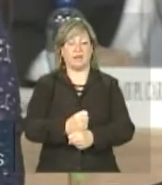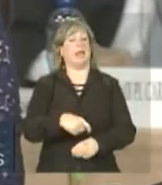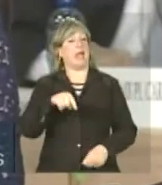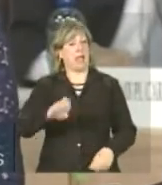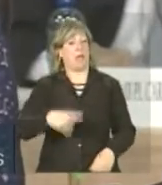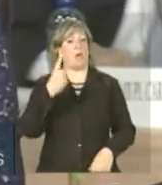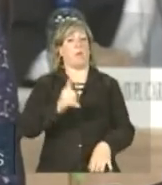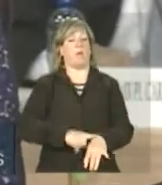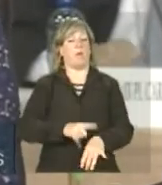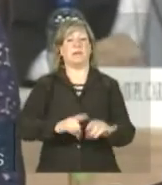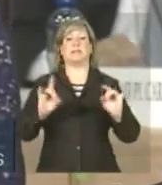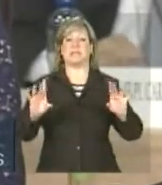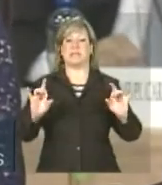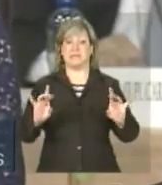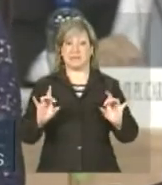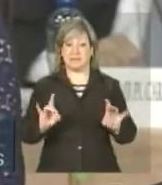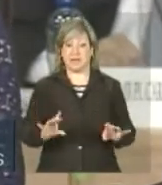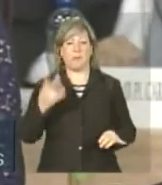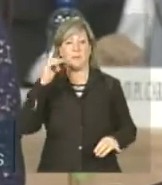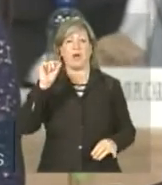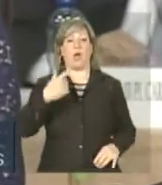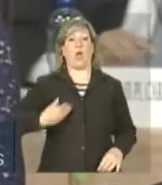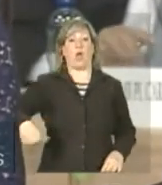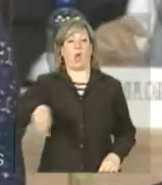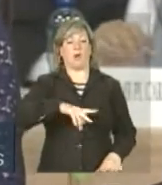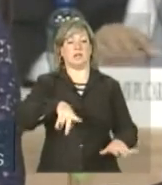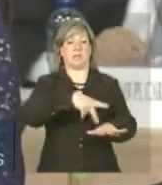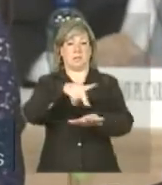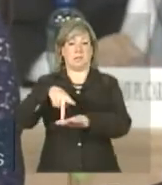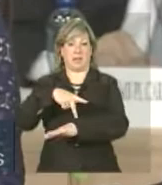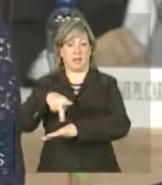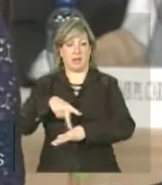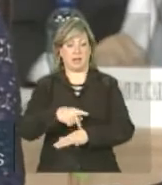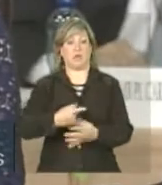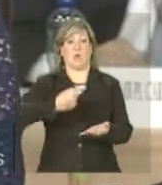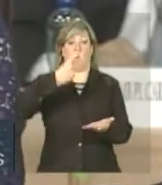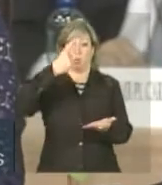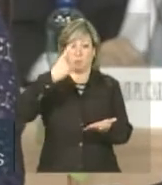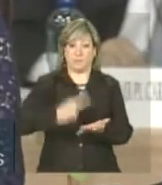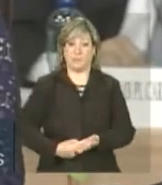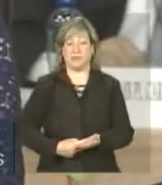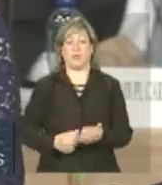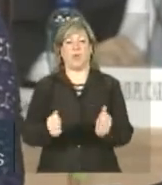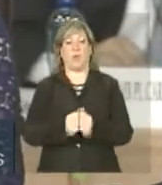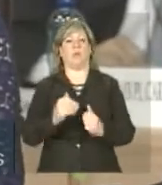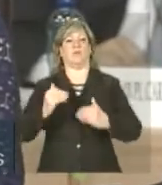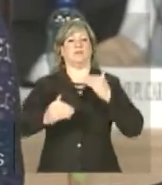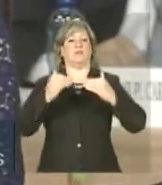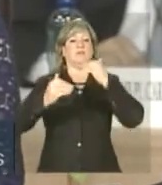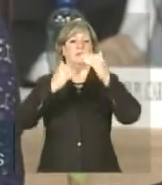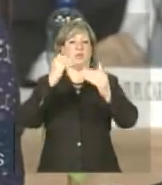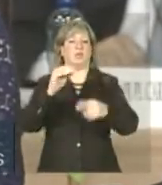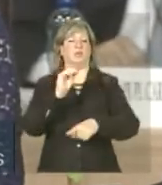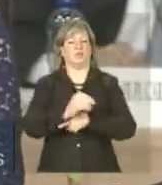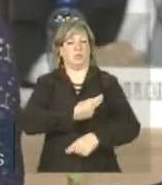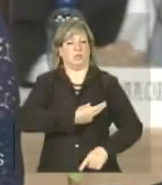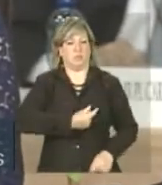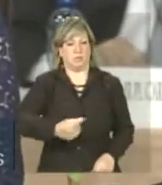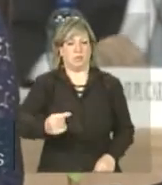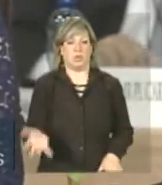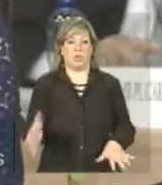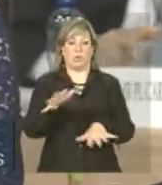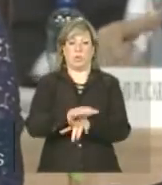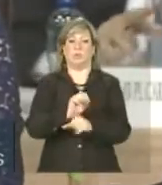momento especial para que os nossos países, comprometidos com o desenvolvimento sustentável, a